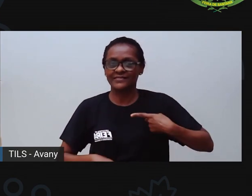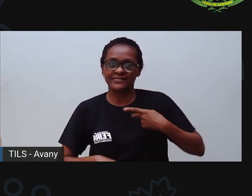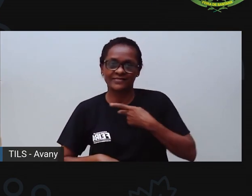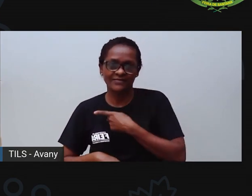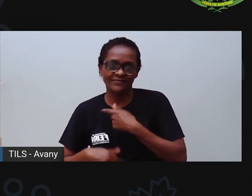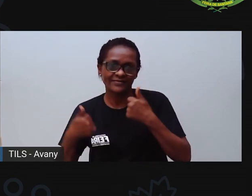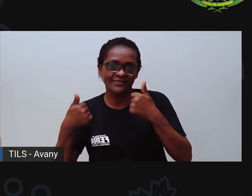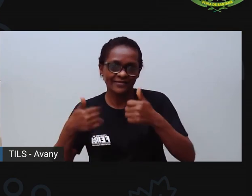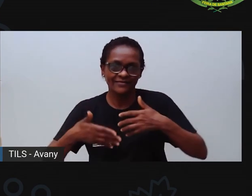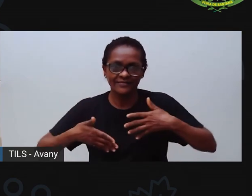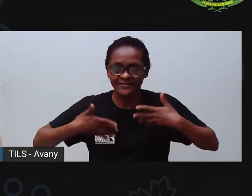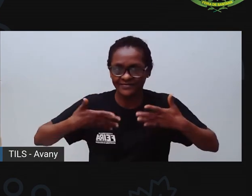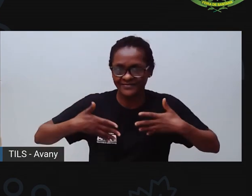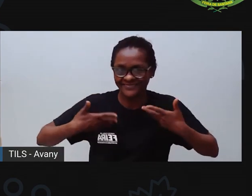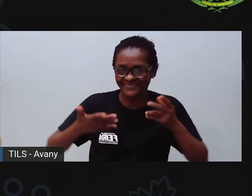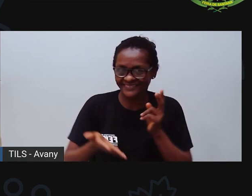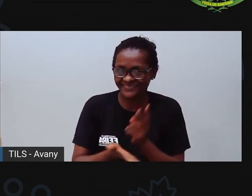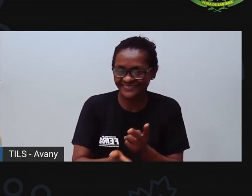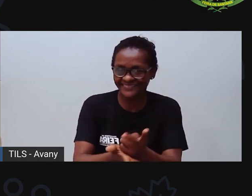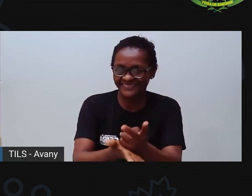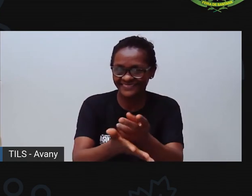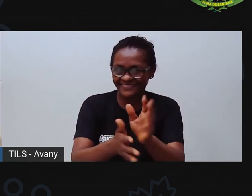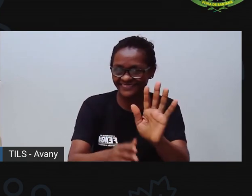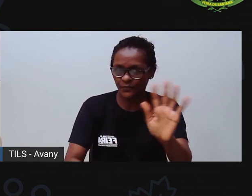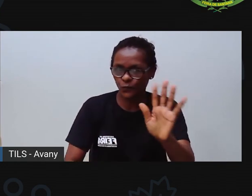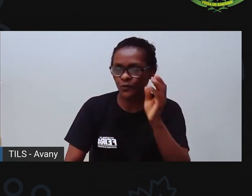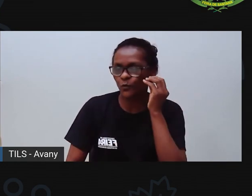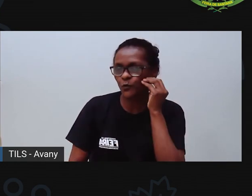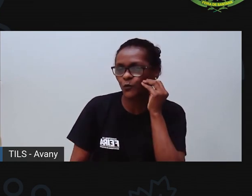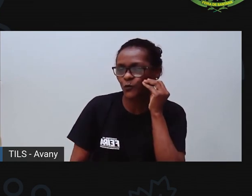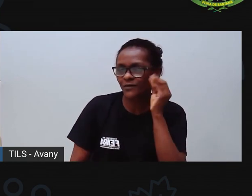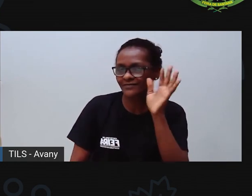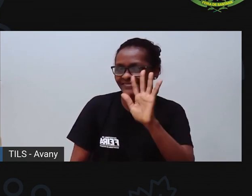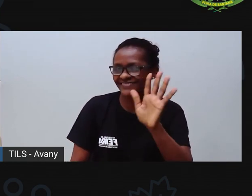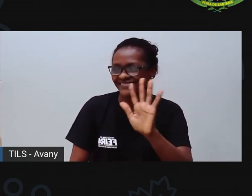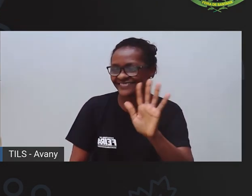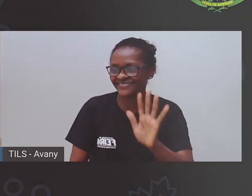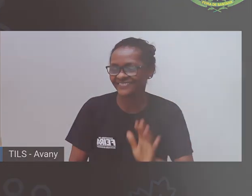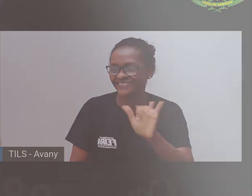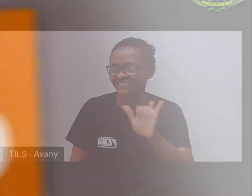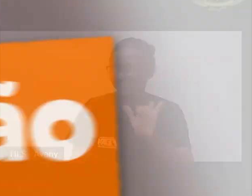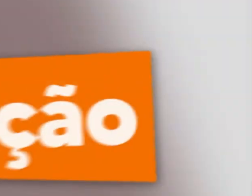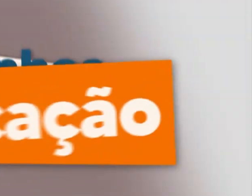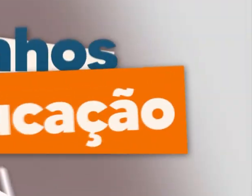de muita coisa. A gente se vê na próxima aula, um beijão e até mais, tchau, tchau.